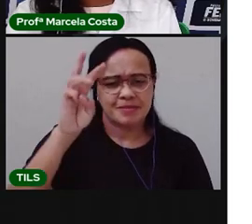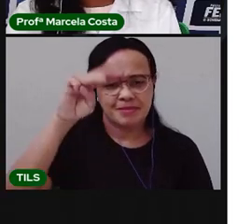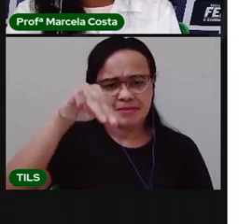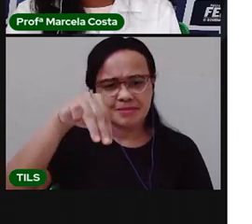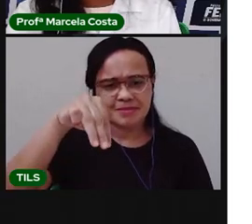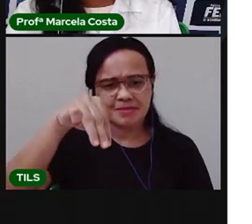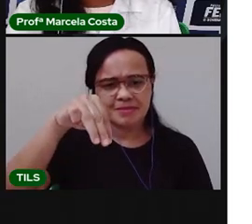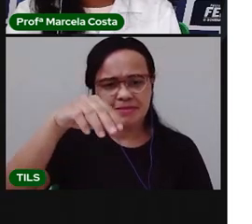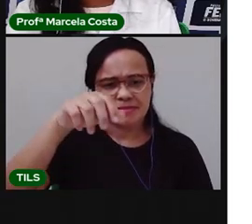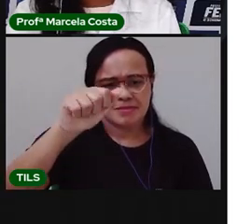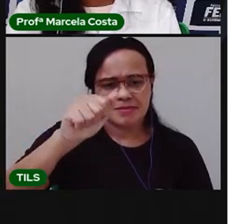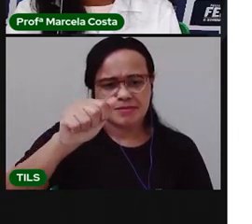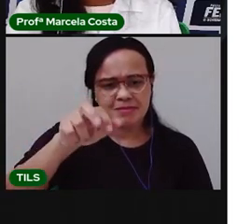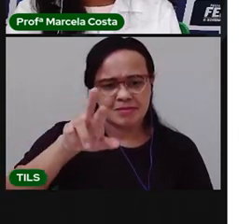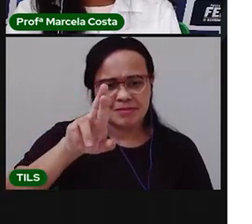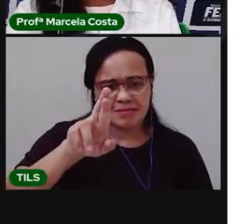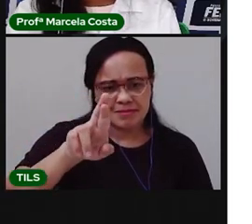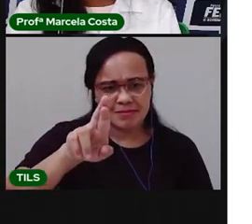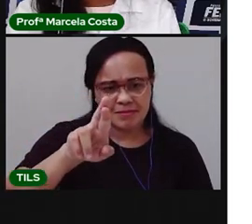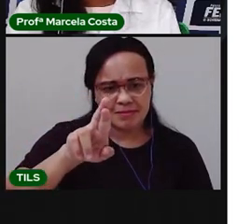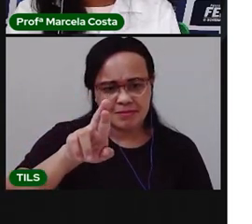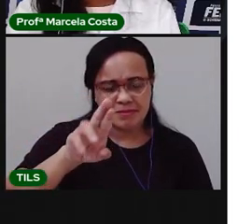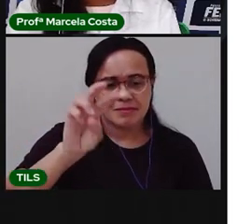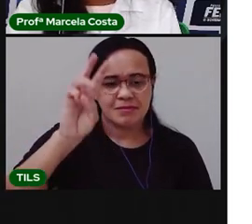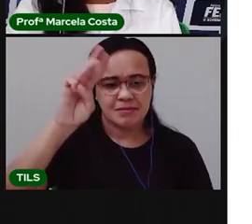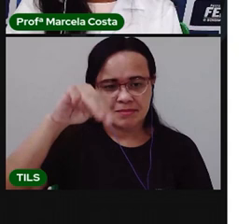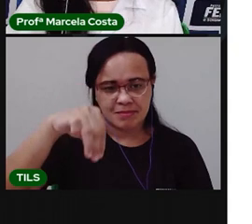Mar. Mar.